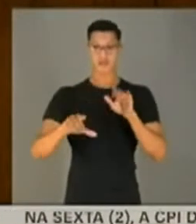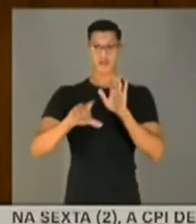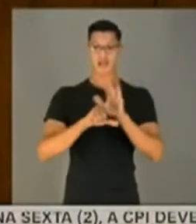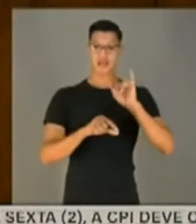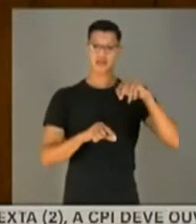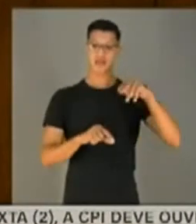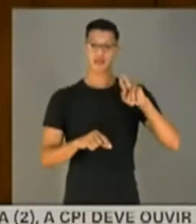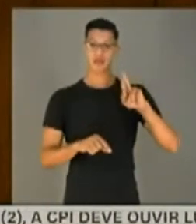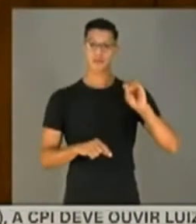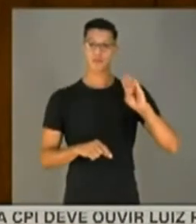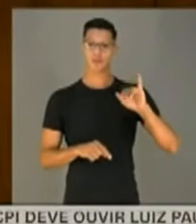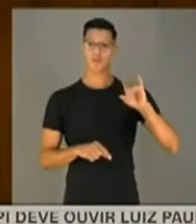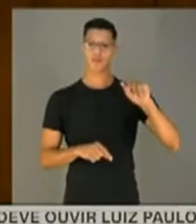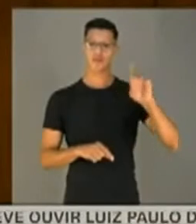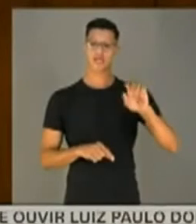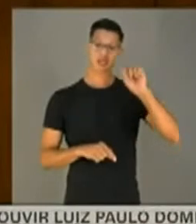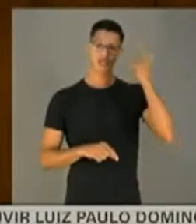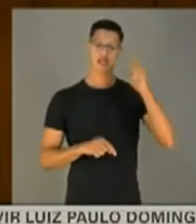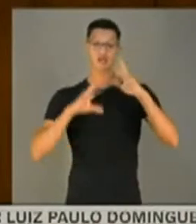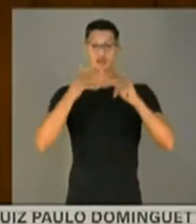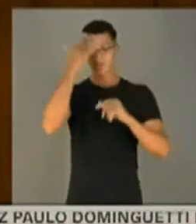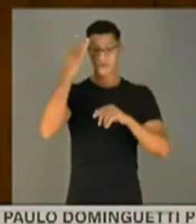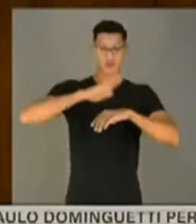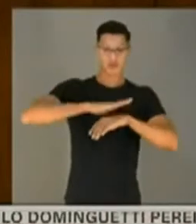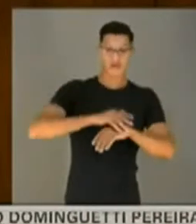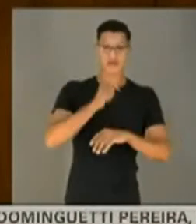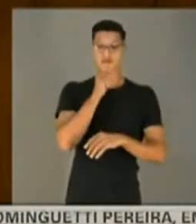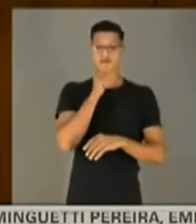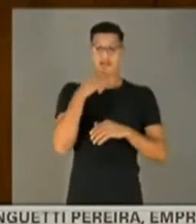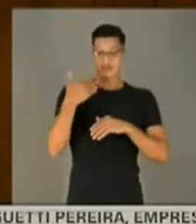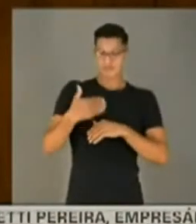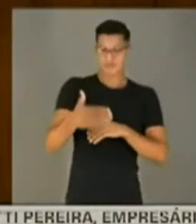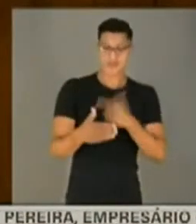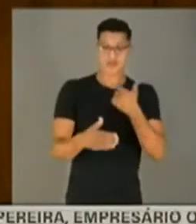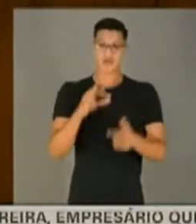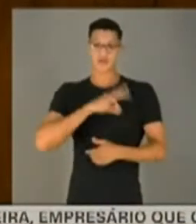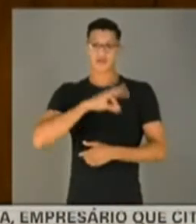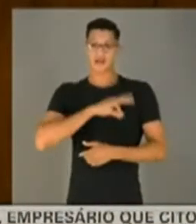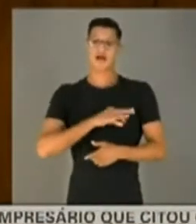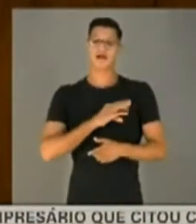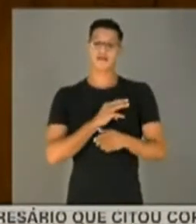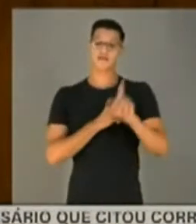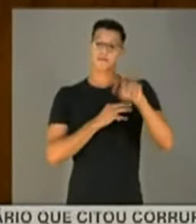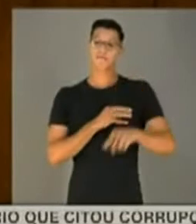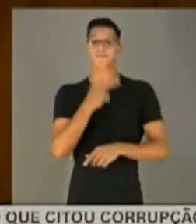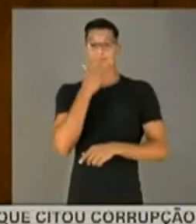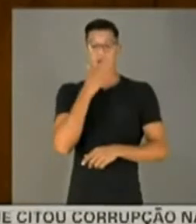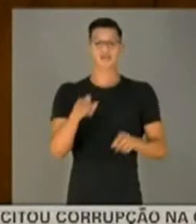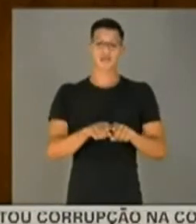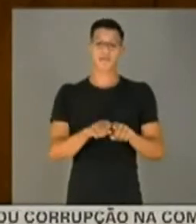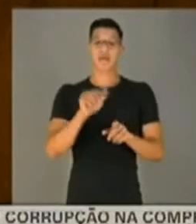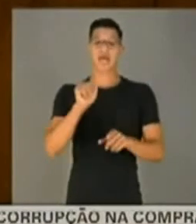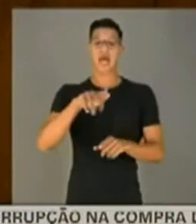improbidade de iniciativa, ela é clara, todo aquele que exerce, ainda que transitoriamente e sem remuneração, ele é considerado